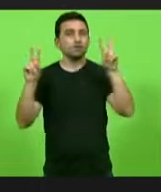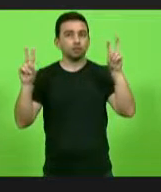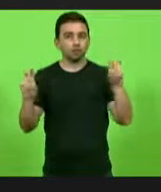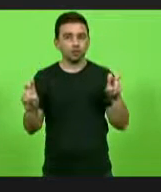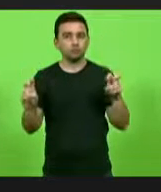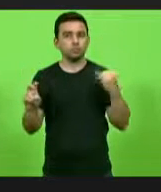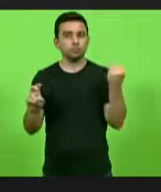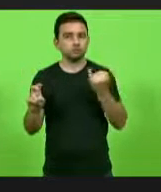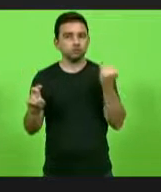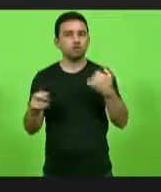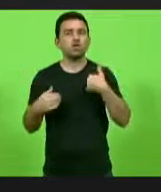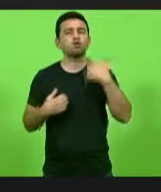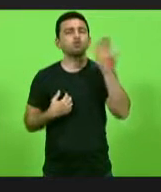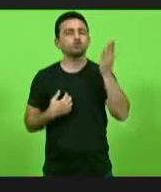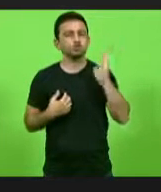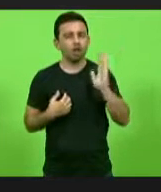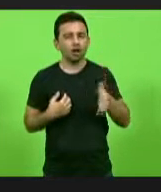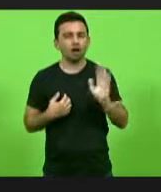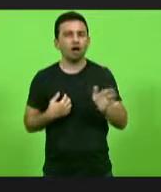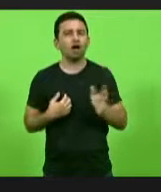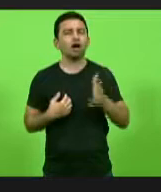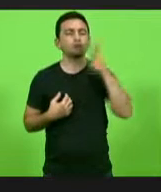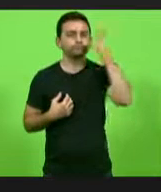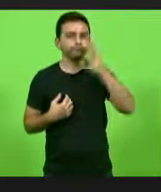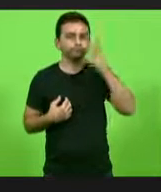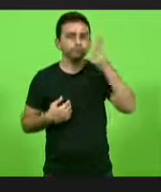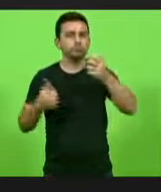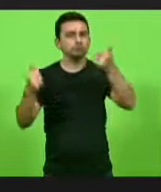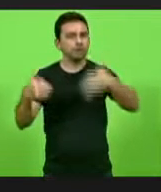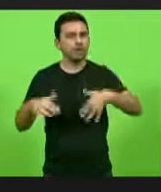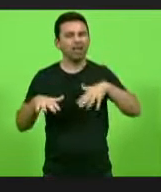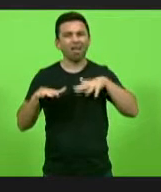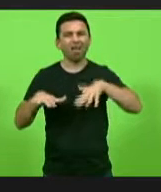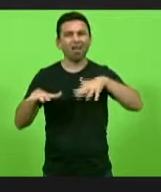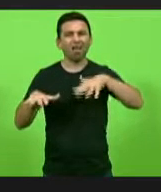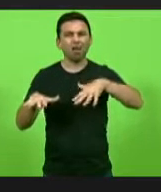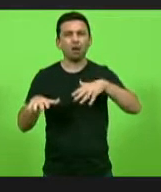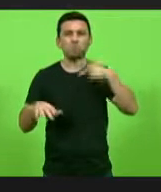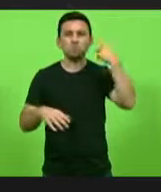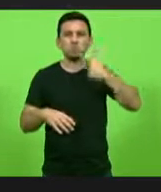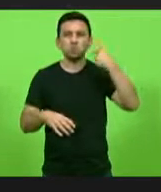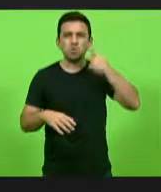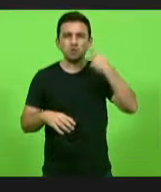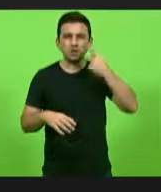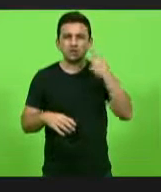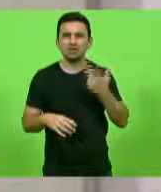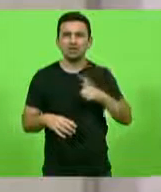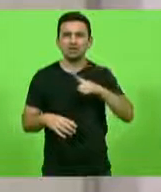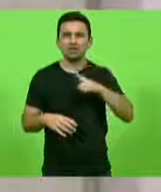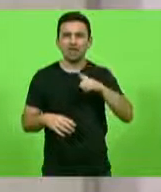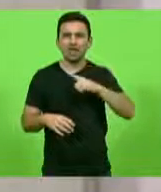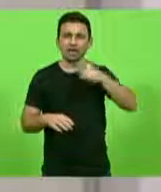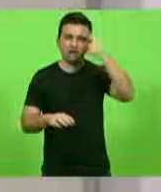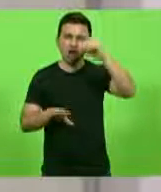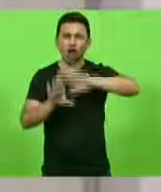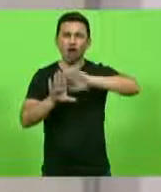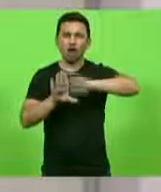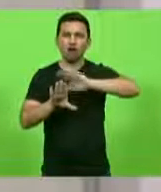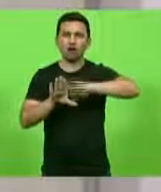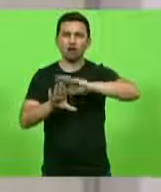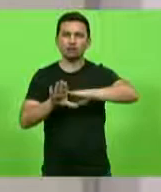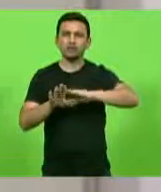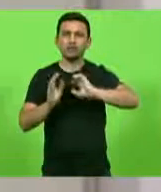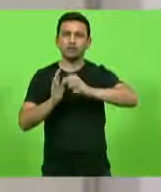Eu mesmo já fiz colocações aqui demonstrando a militância política, ideológica, partidária que